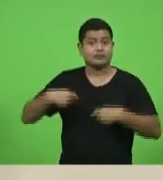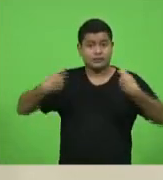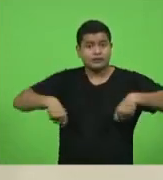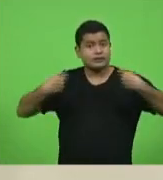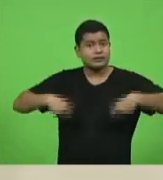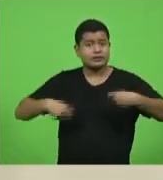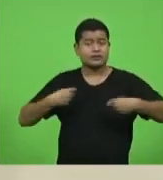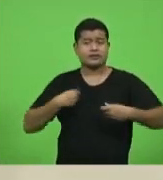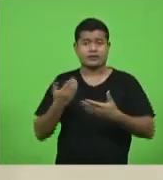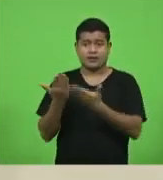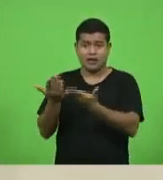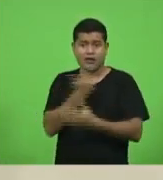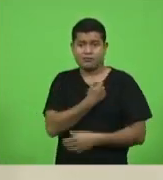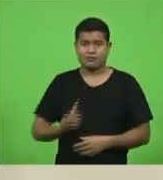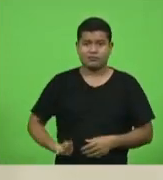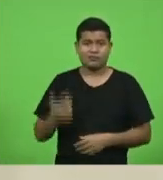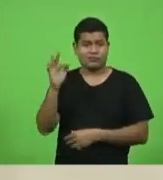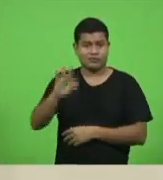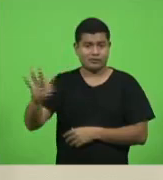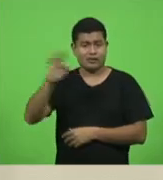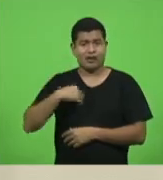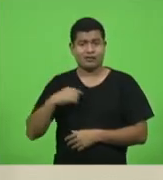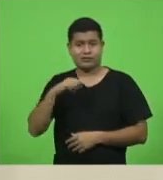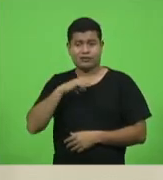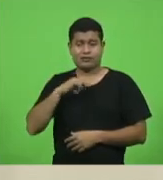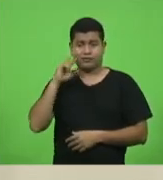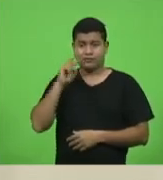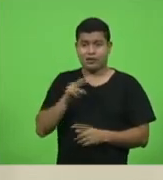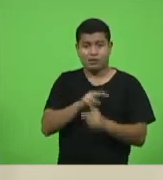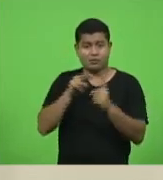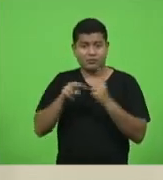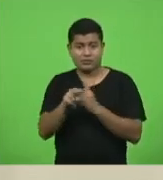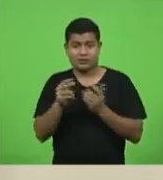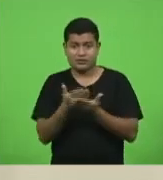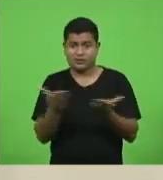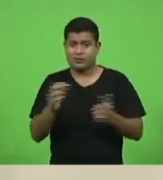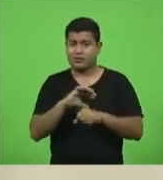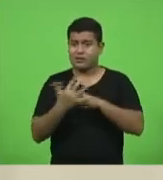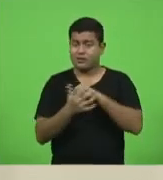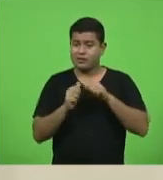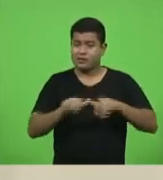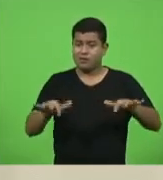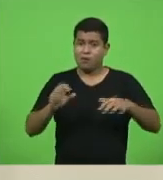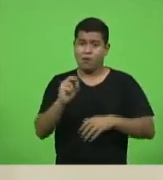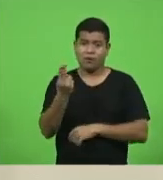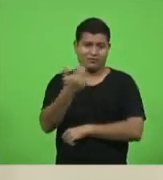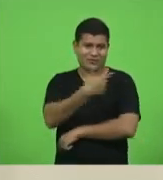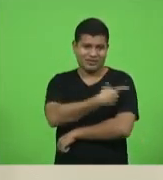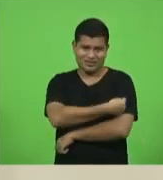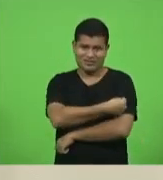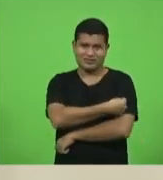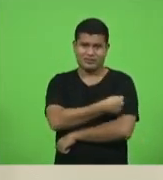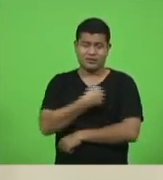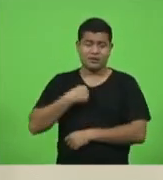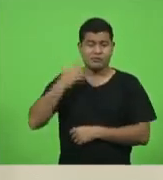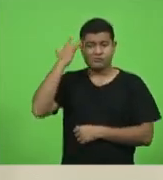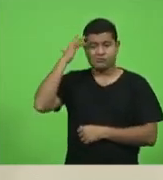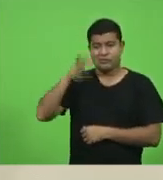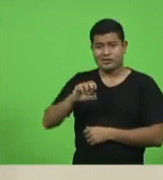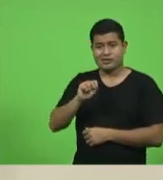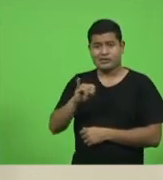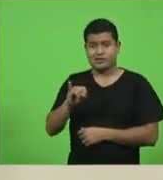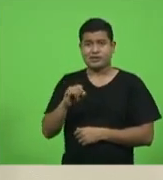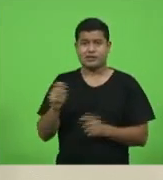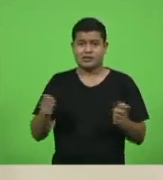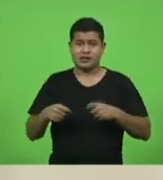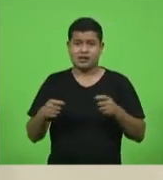desta pandemia e da vacinação, eu não sei se nós vamos chegar ao mês de julho como o